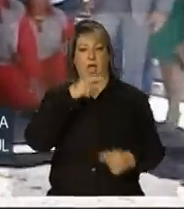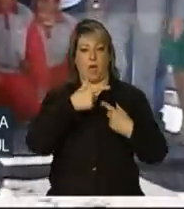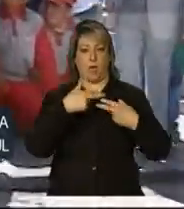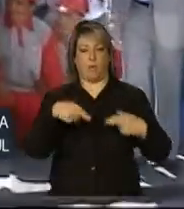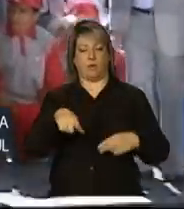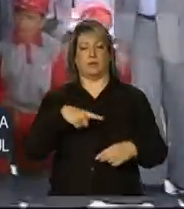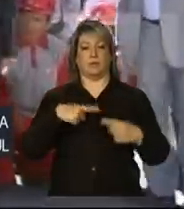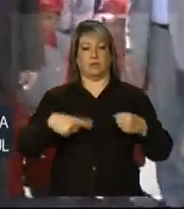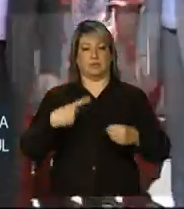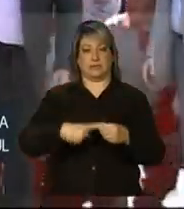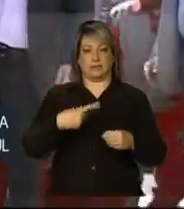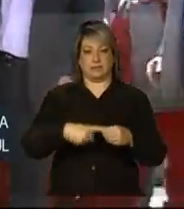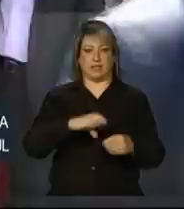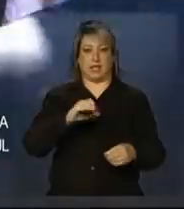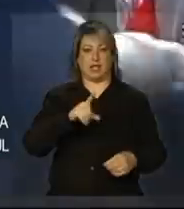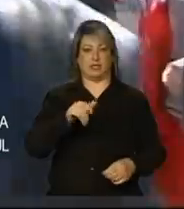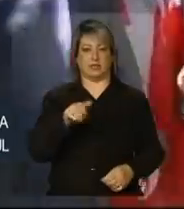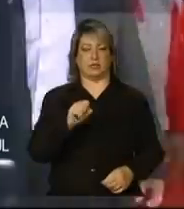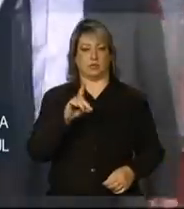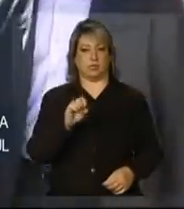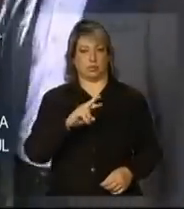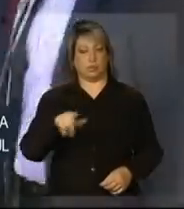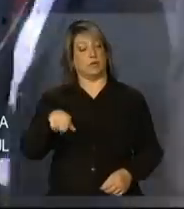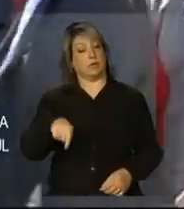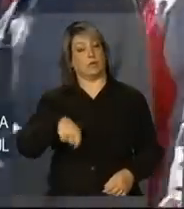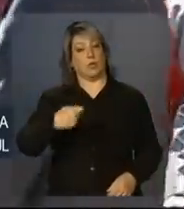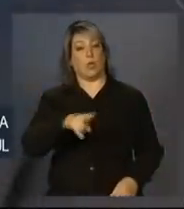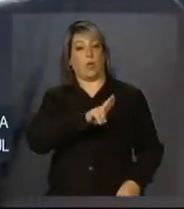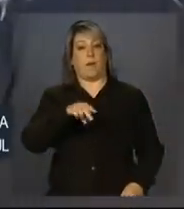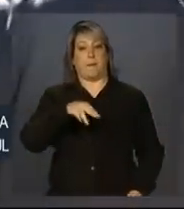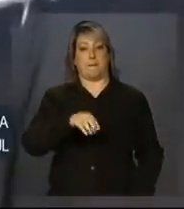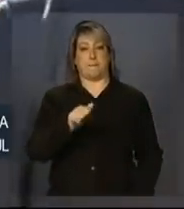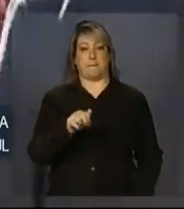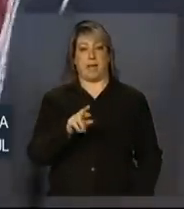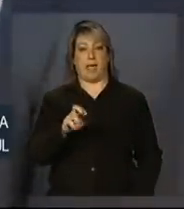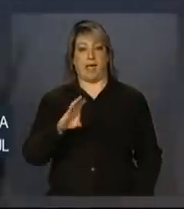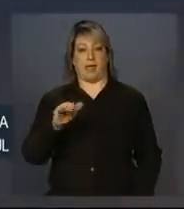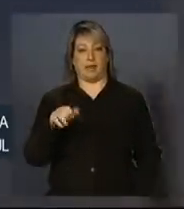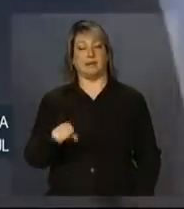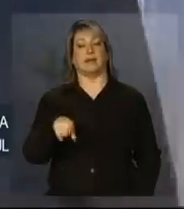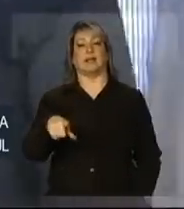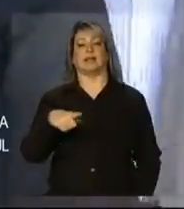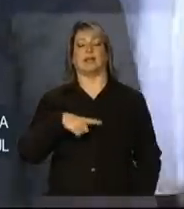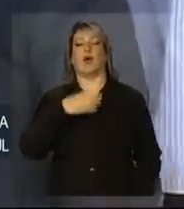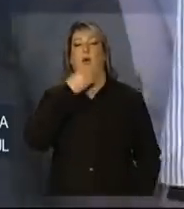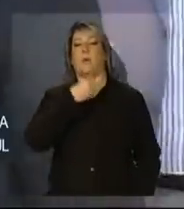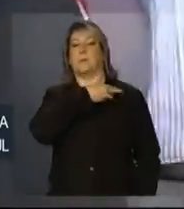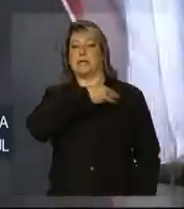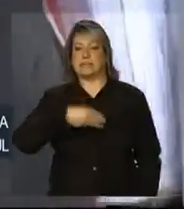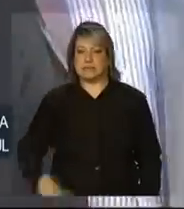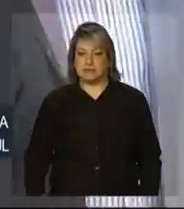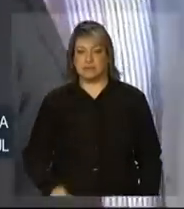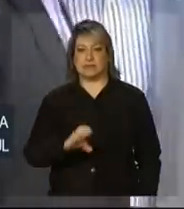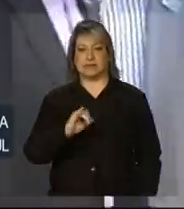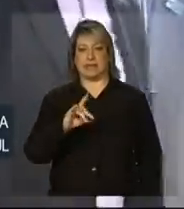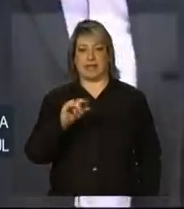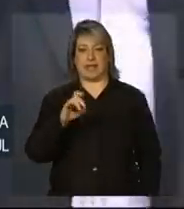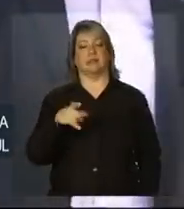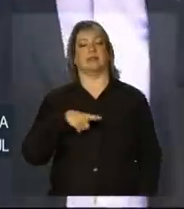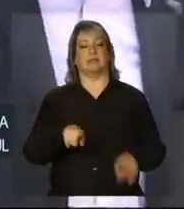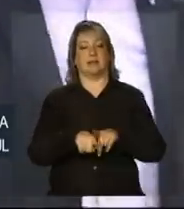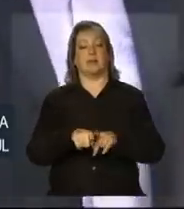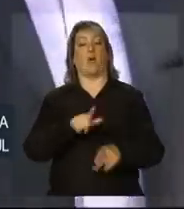O Sistema Marrecas Marrecas está acompanhada do ministro das cidades, Agnaldo Ribeiro, e também do